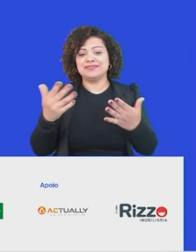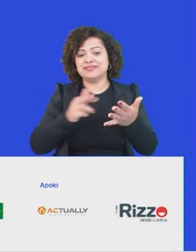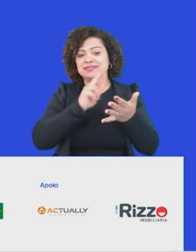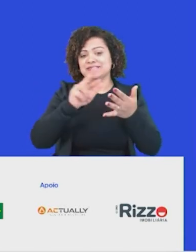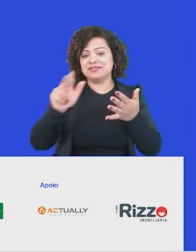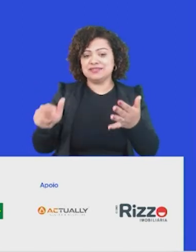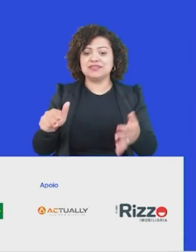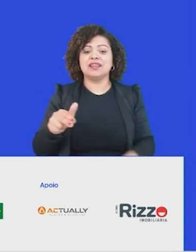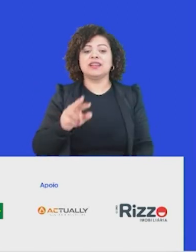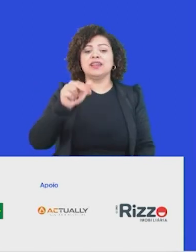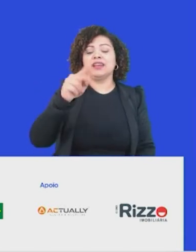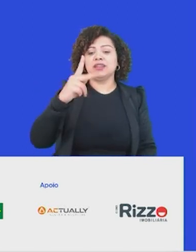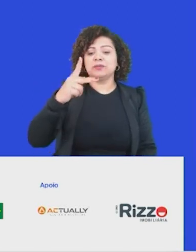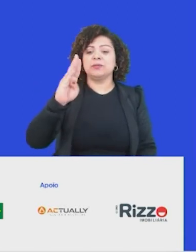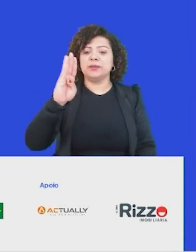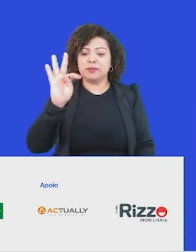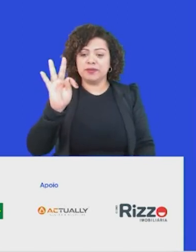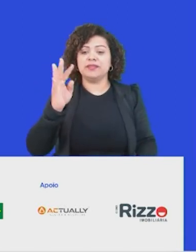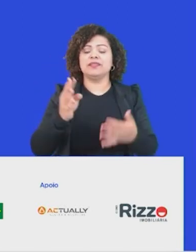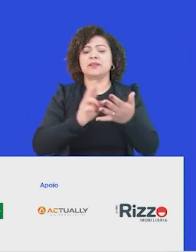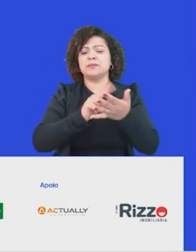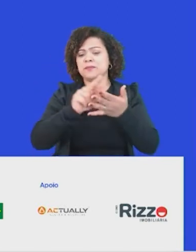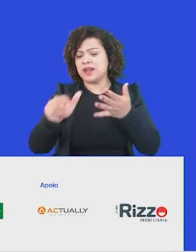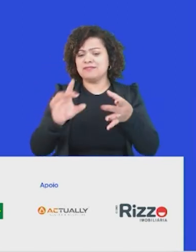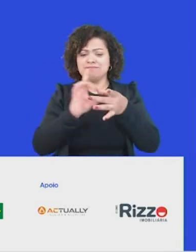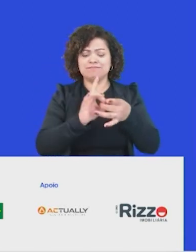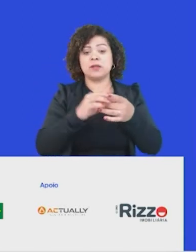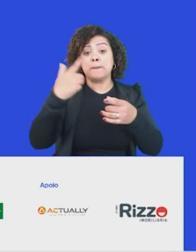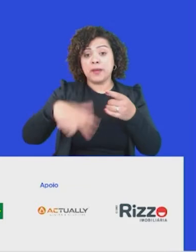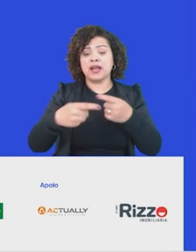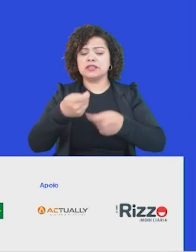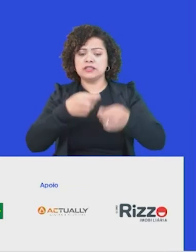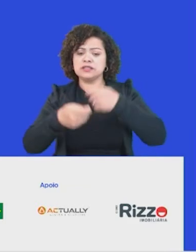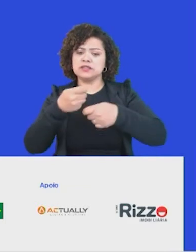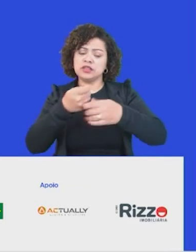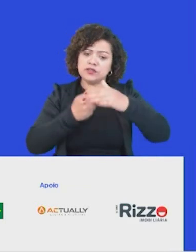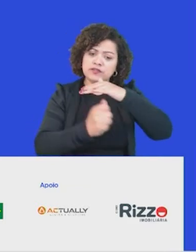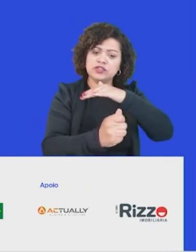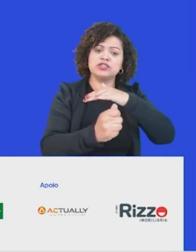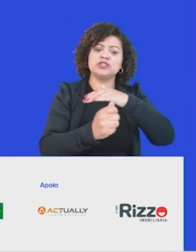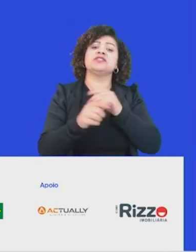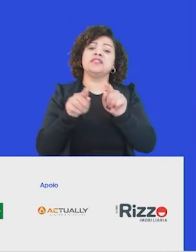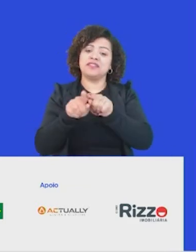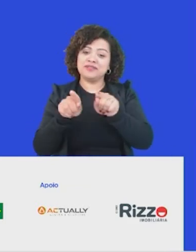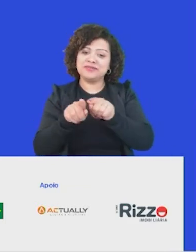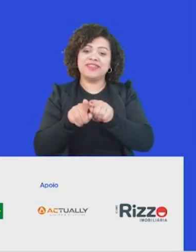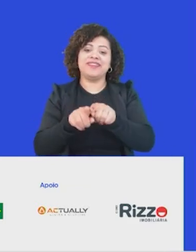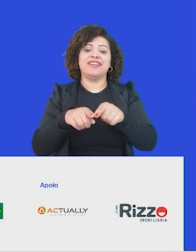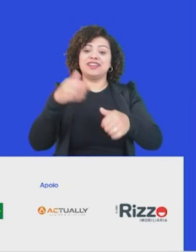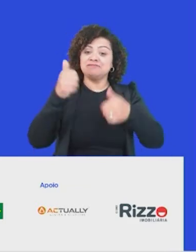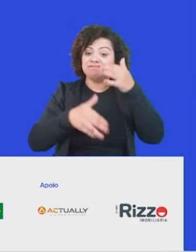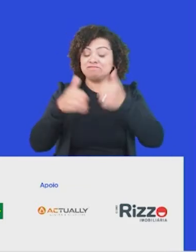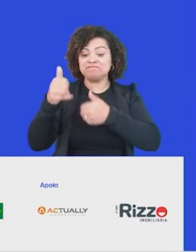MVPs que a gente desenvolve em parcerias com as startups, investimento nas startups que a gente tem agora de maneira mais concreta, vou contar um pouquinho